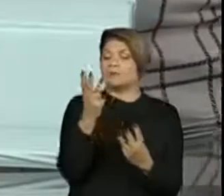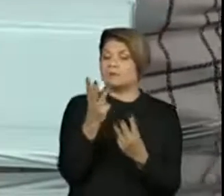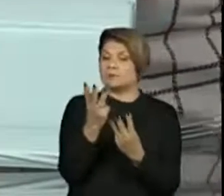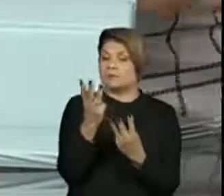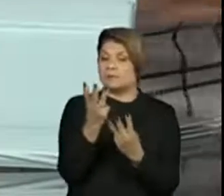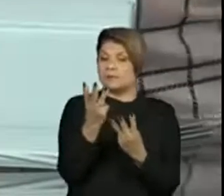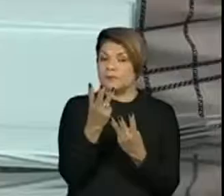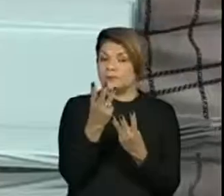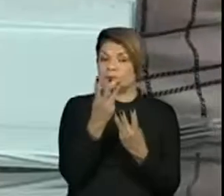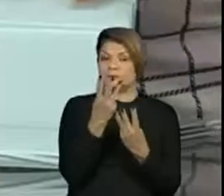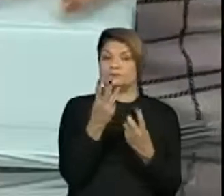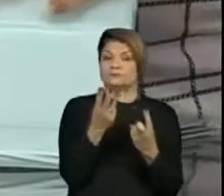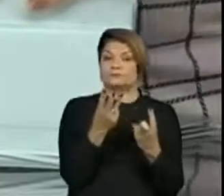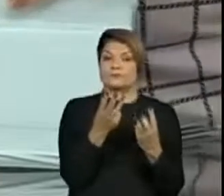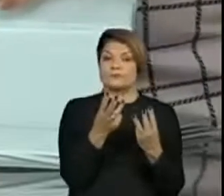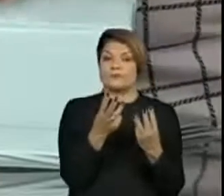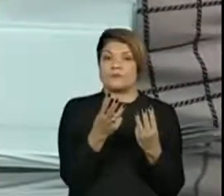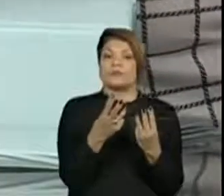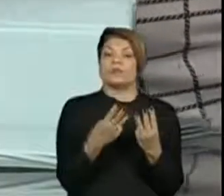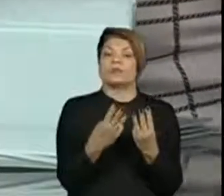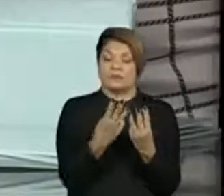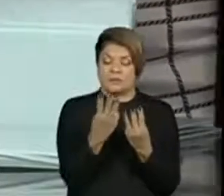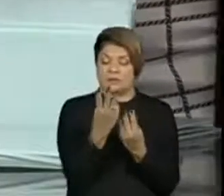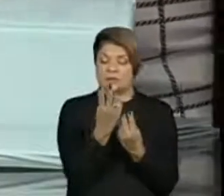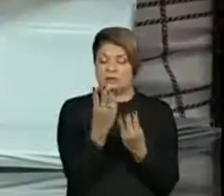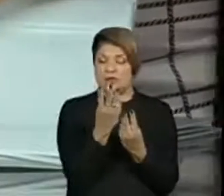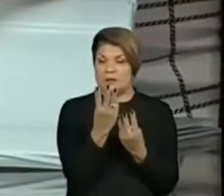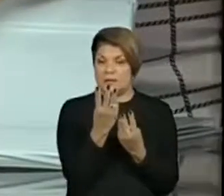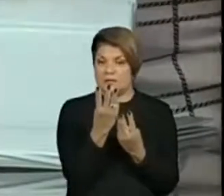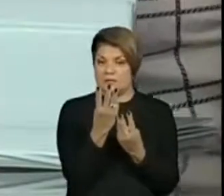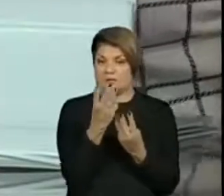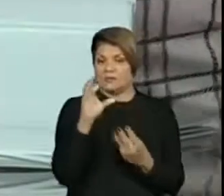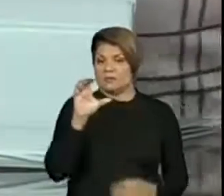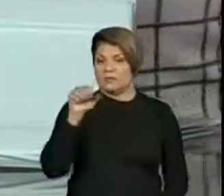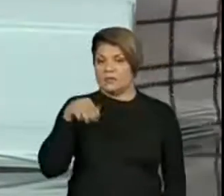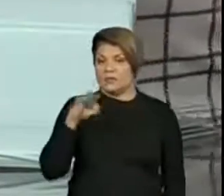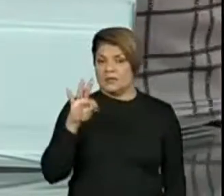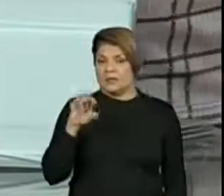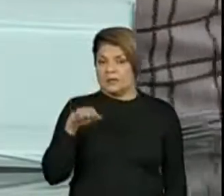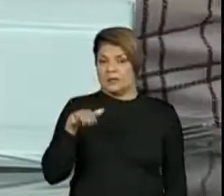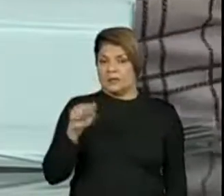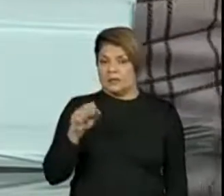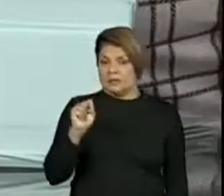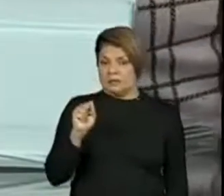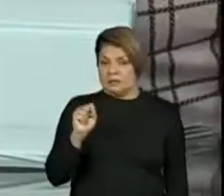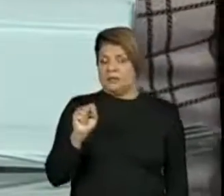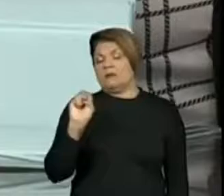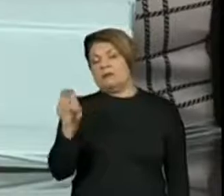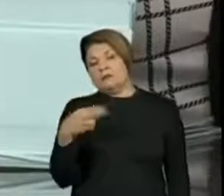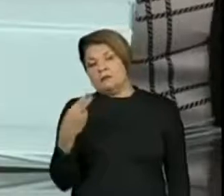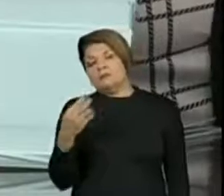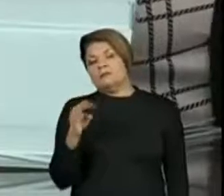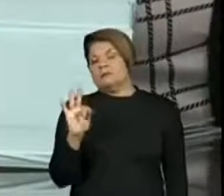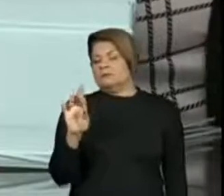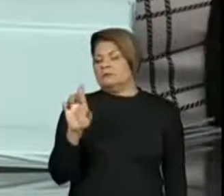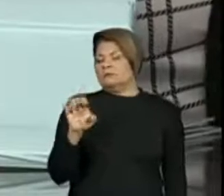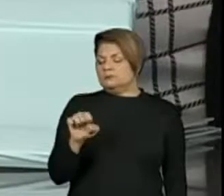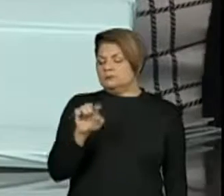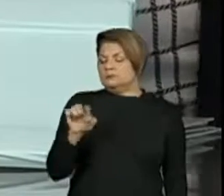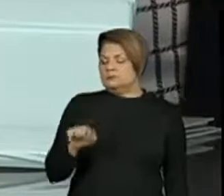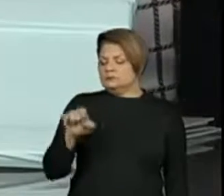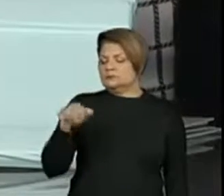centenas ou 300. Deixa eu colocar um pouquinho mais para cá. E depois nós temos três